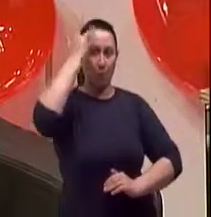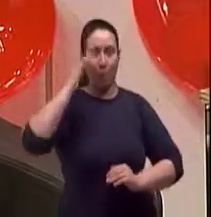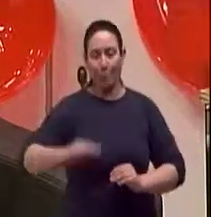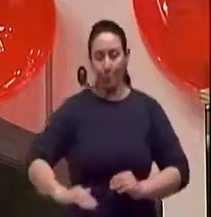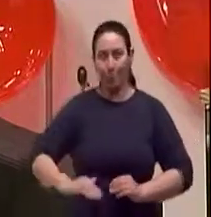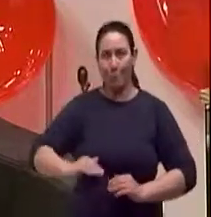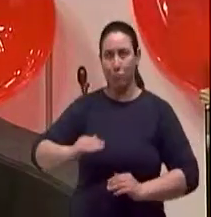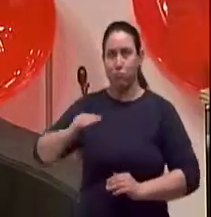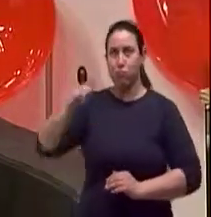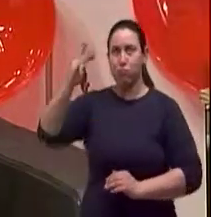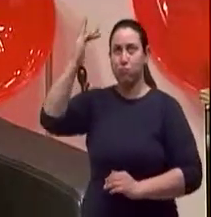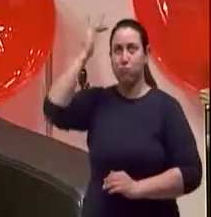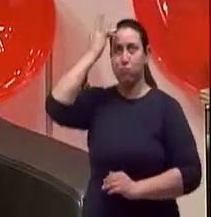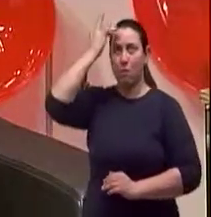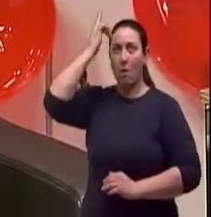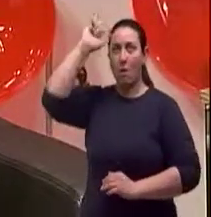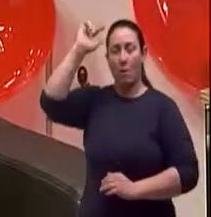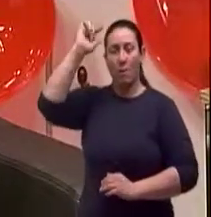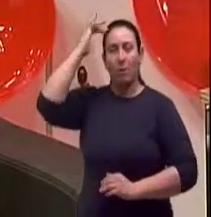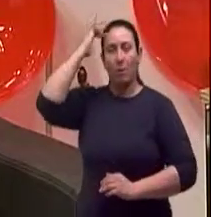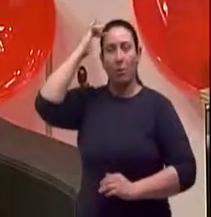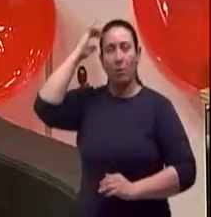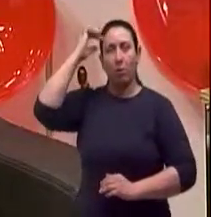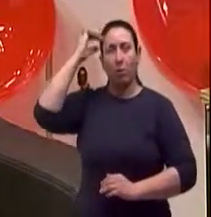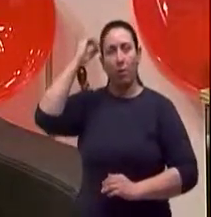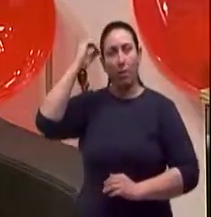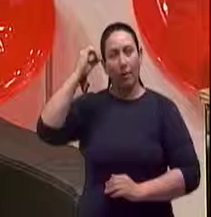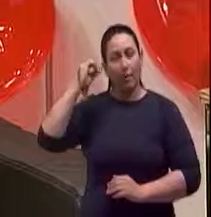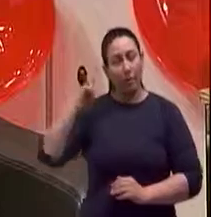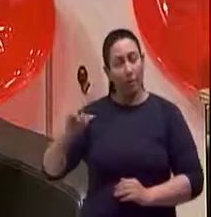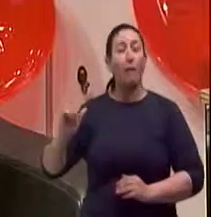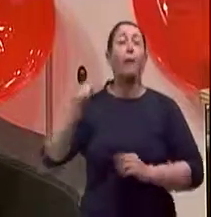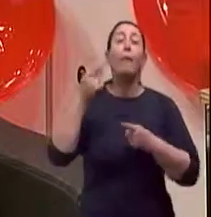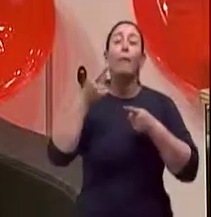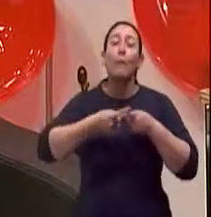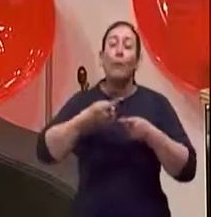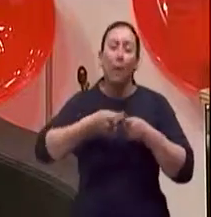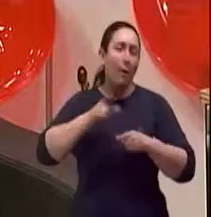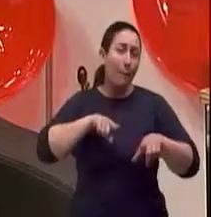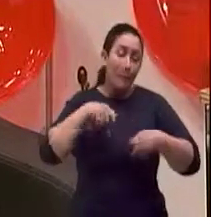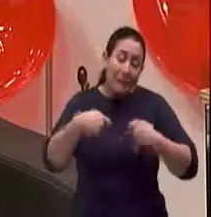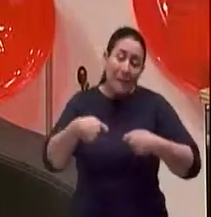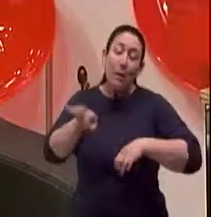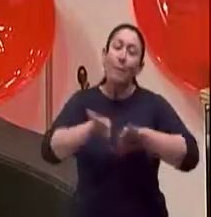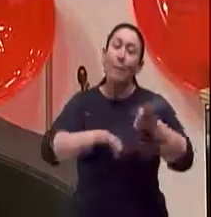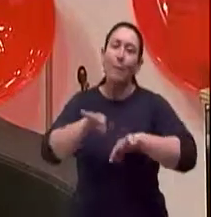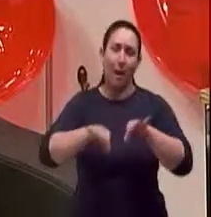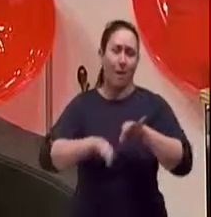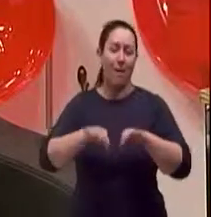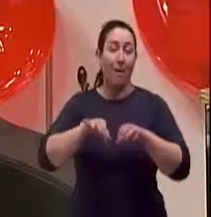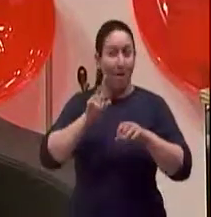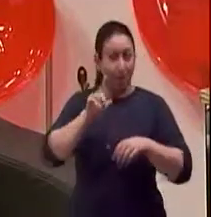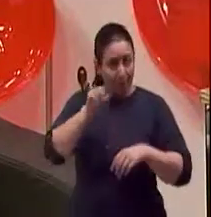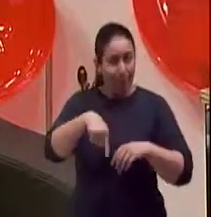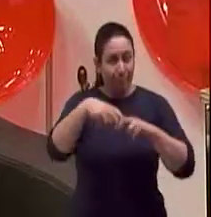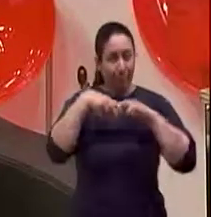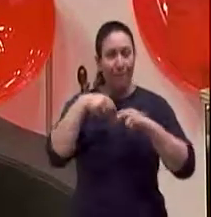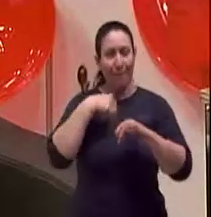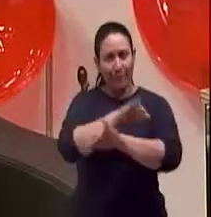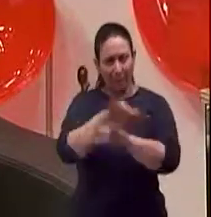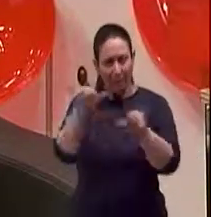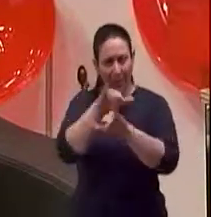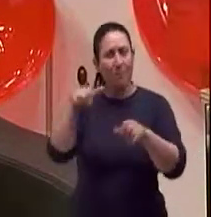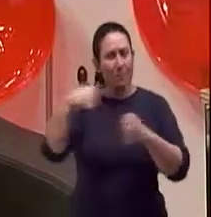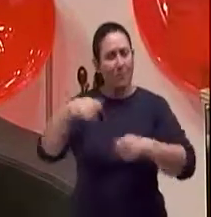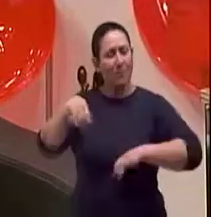se cuidando. E isso é importante. Também ter uma preparação. Quando eu estava falando anteriormente de planejamento, também é planejar. Quando